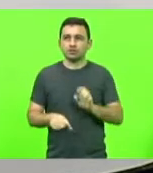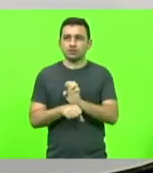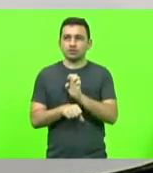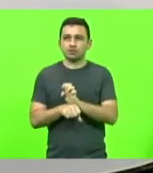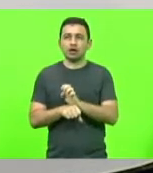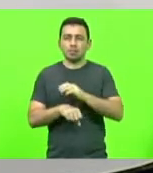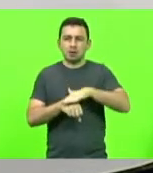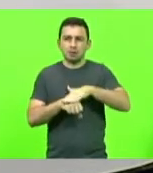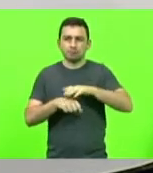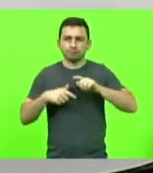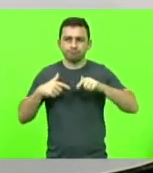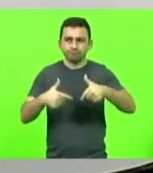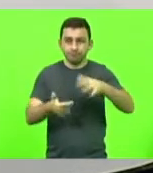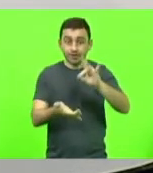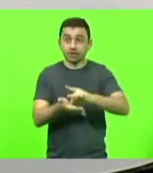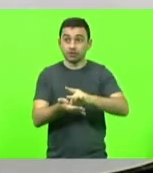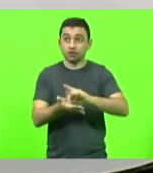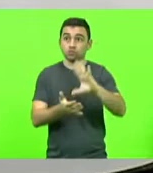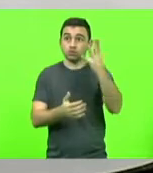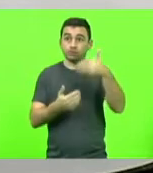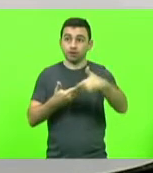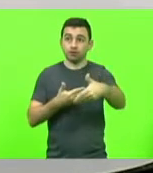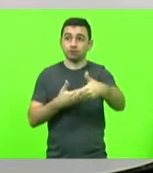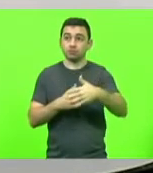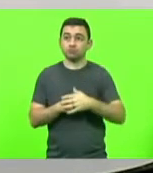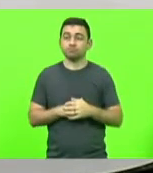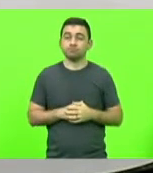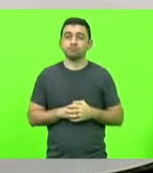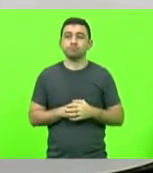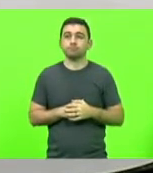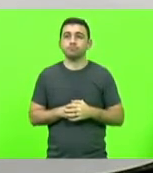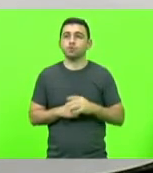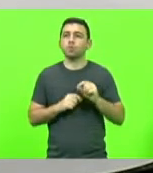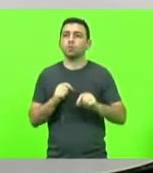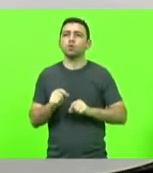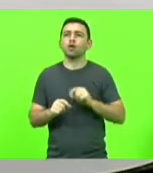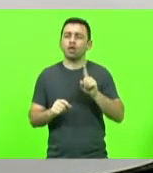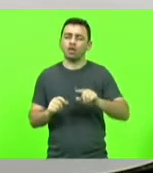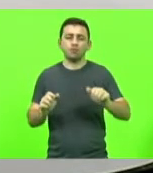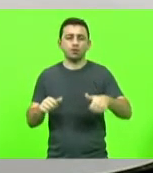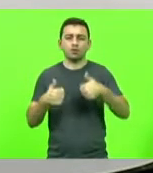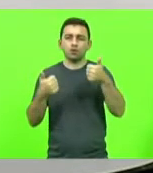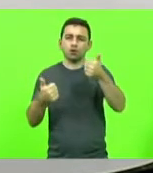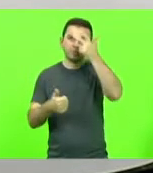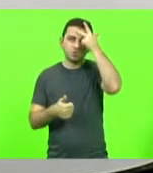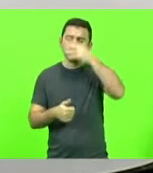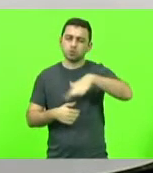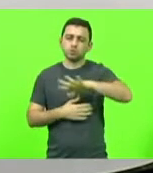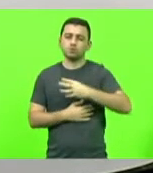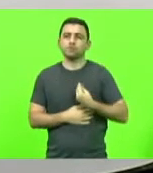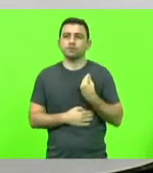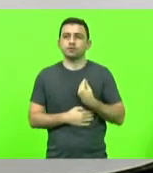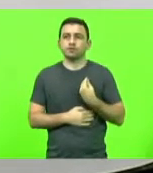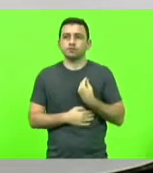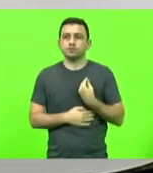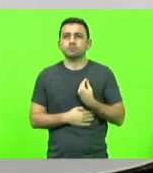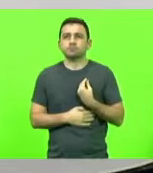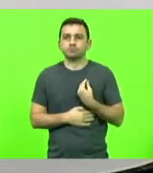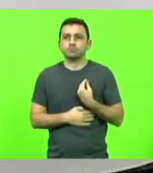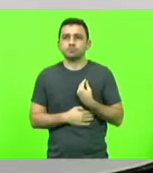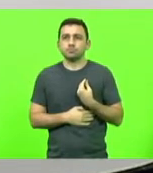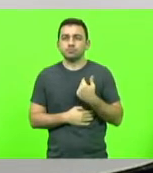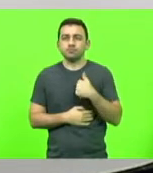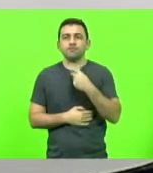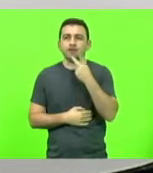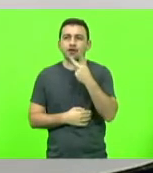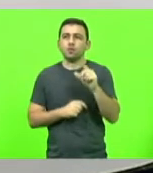ações fáticas para simplesmente melhorar a vida das pessoas. E nós estamos falando aqui